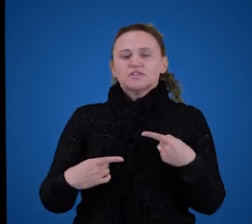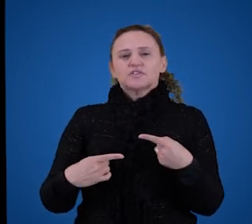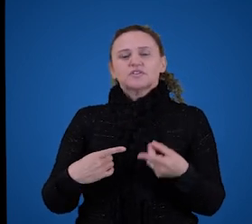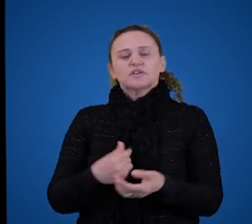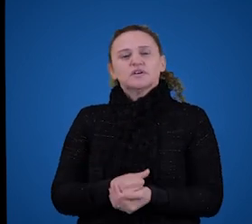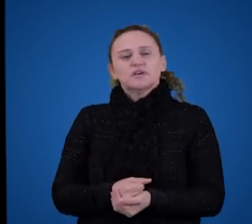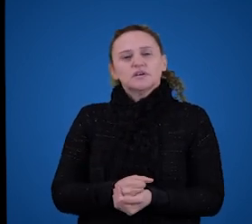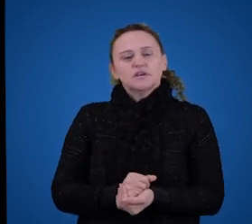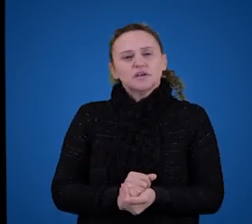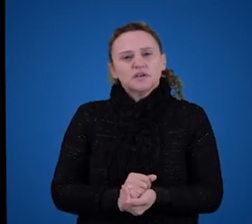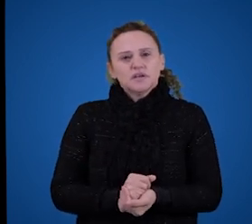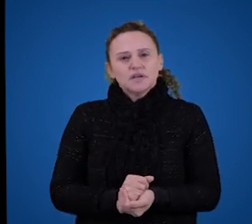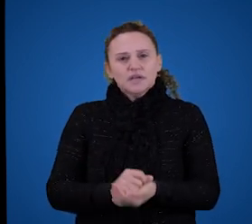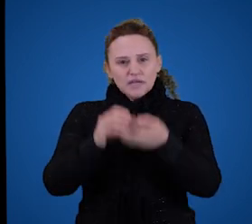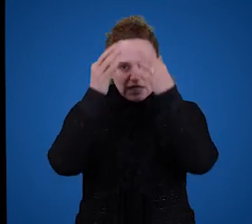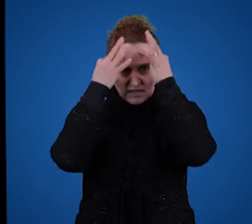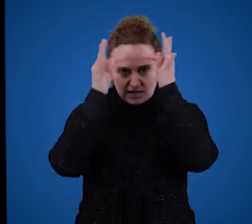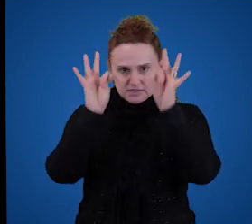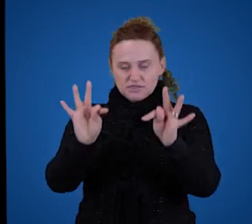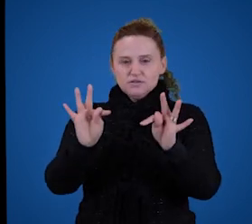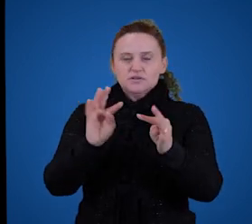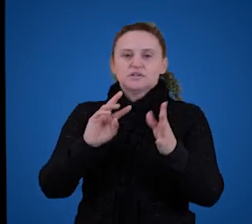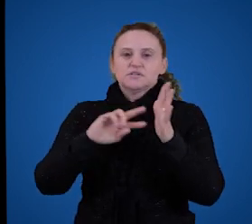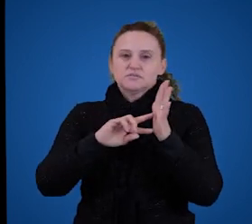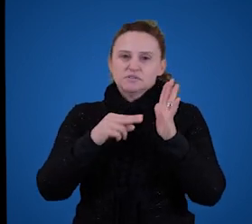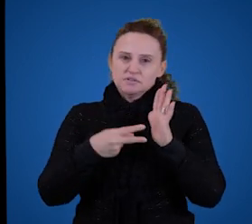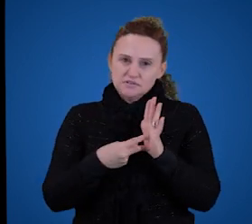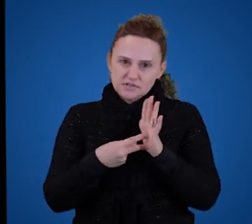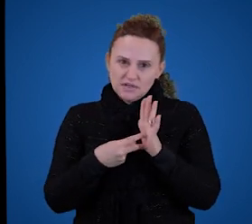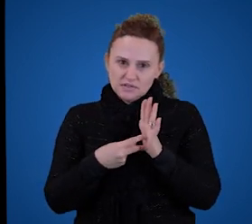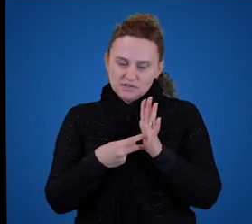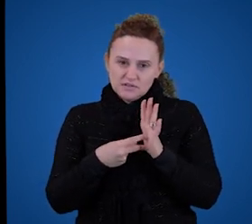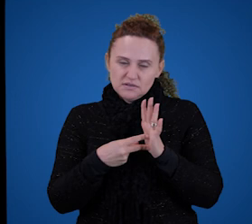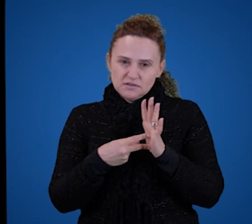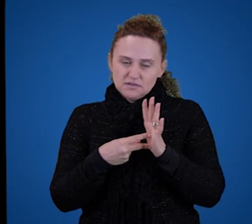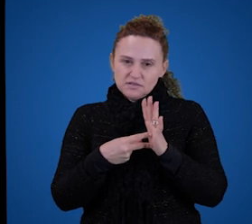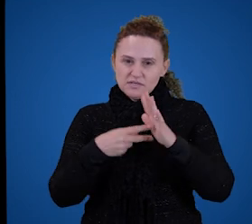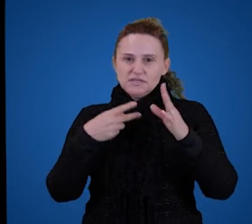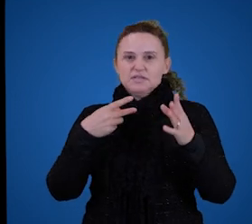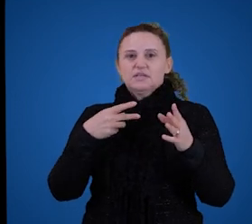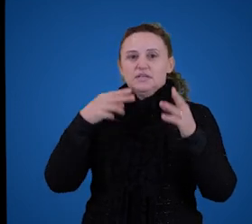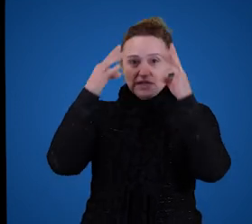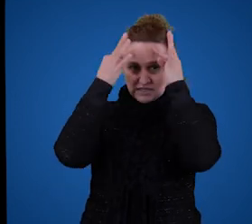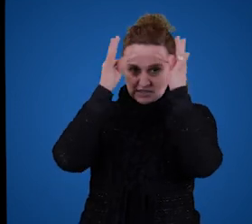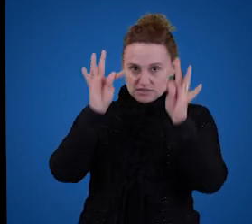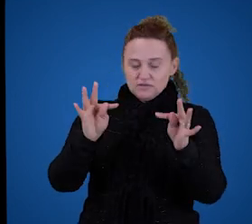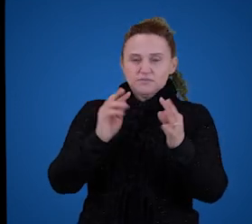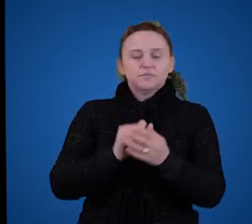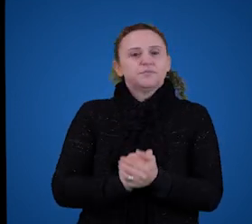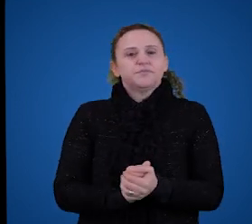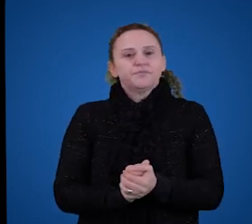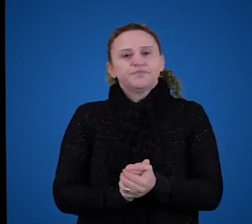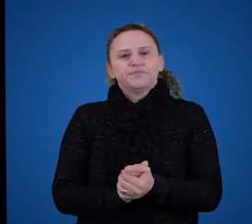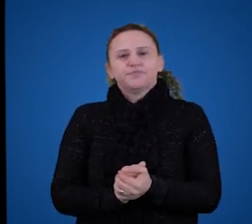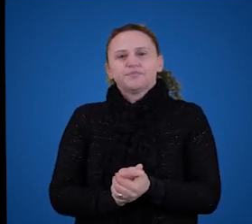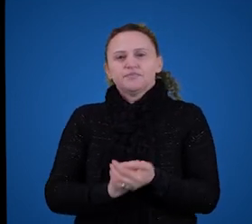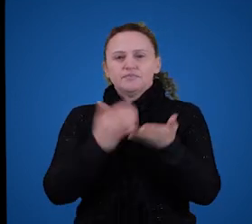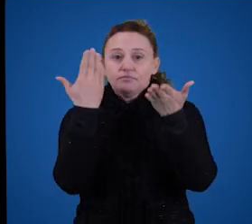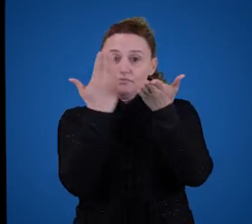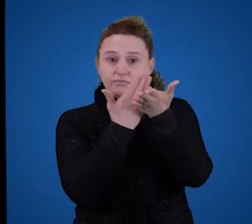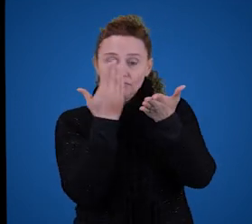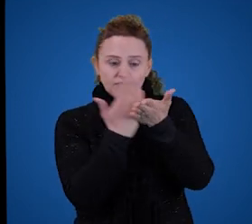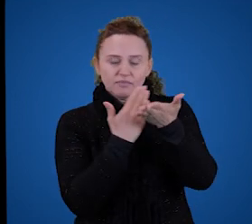né? Já na terceira aula, a teoria referencial do significado e a teoria descritivista de Husserl. E